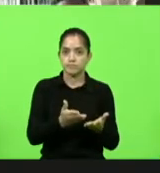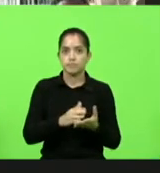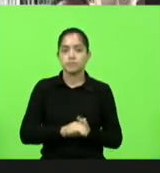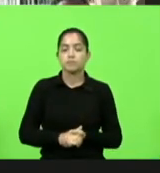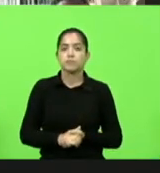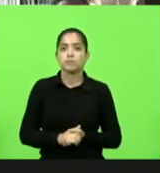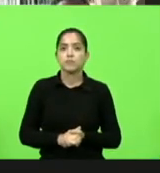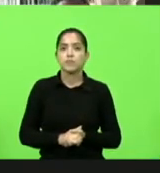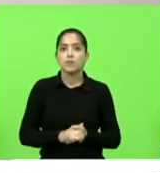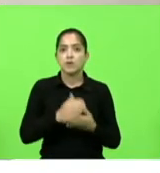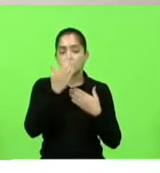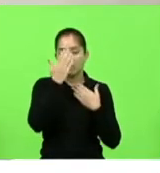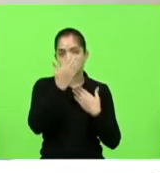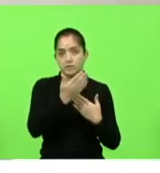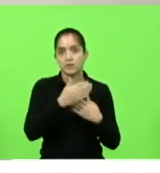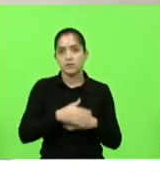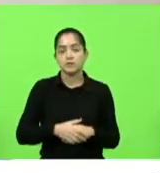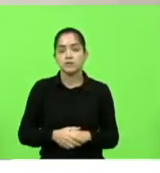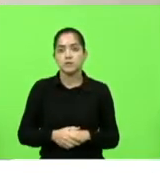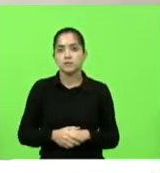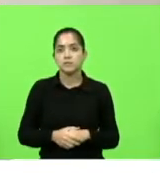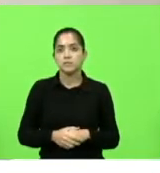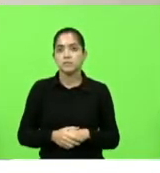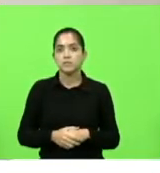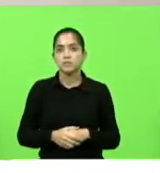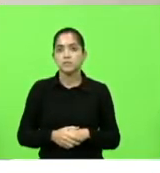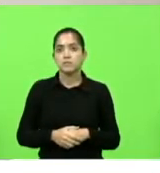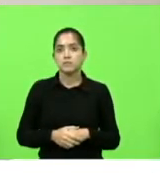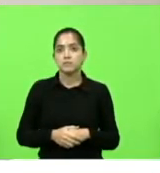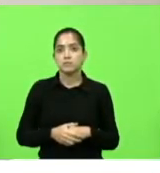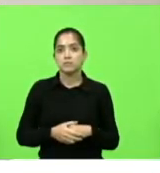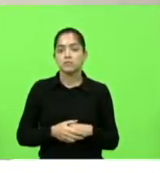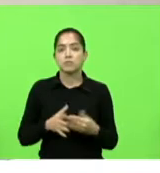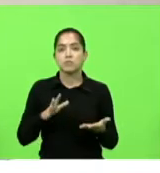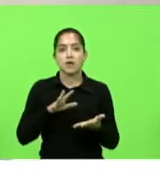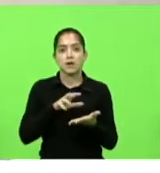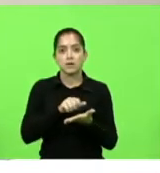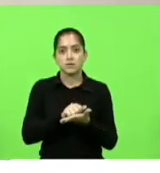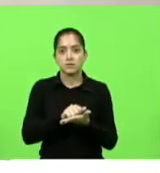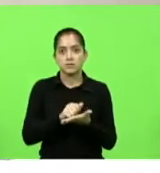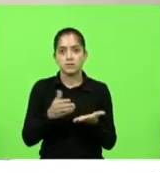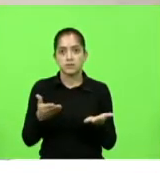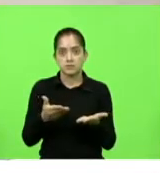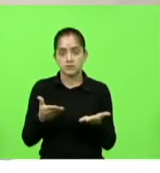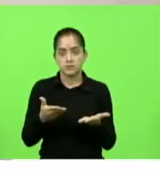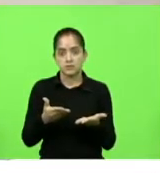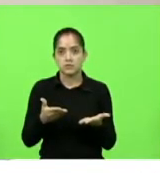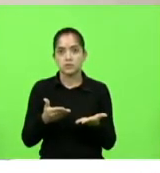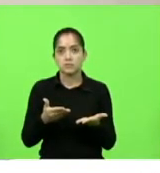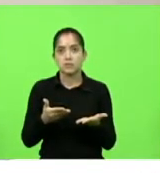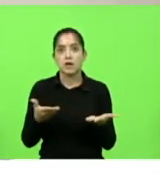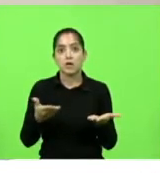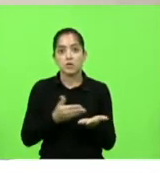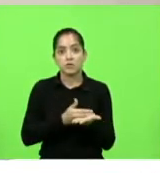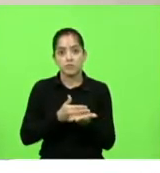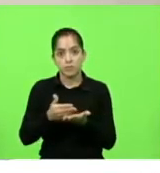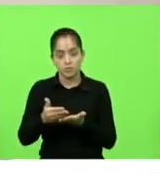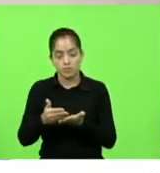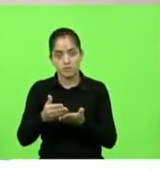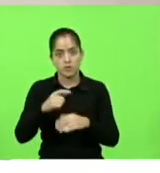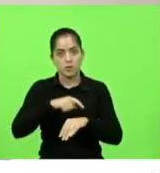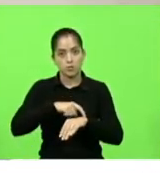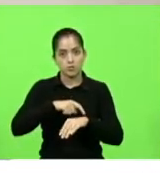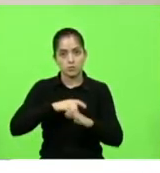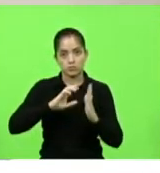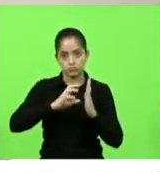Obrigado, deputado Maurício Cudillac. Não havendo novos deputados inscritos, entraremos em horário destinado aos